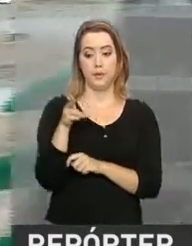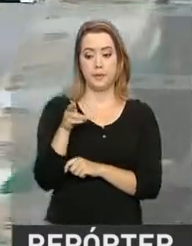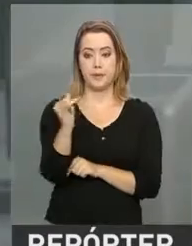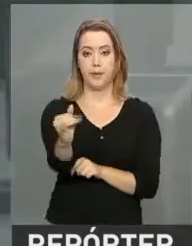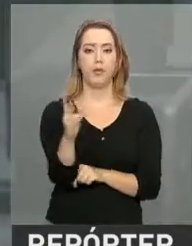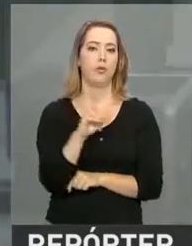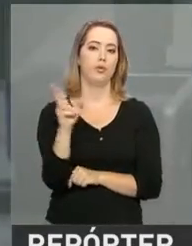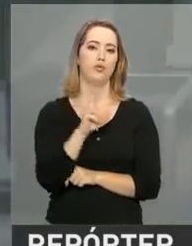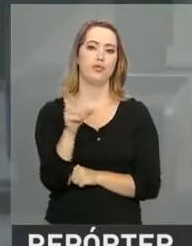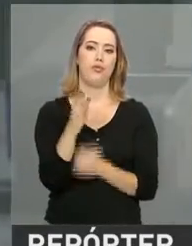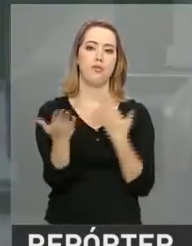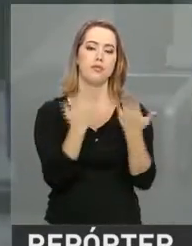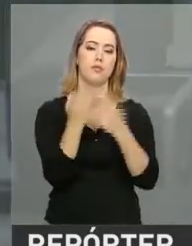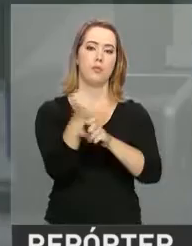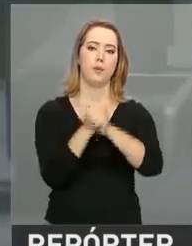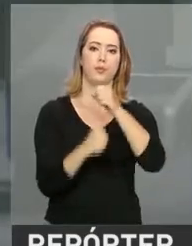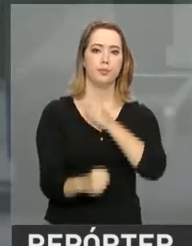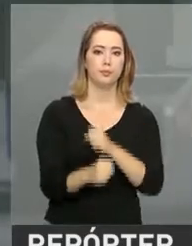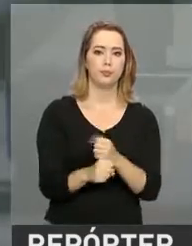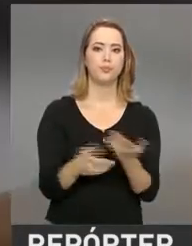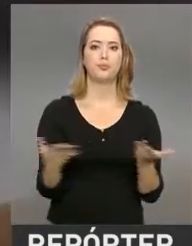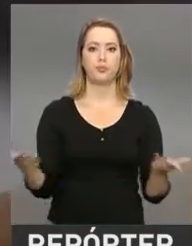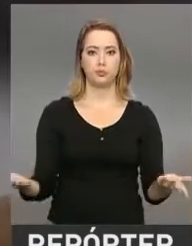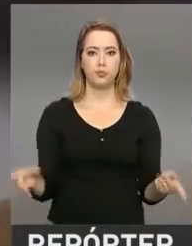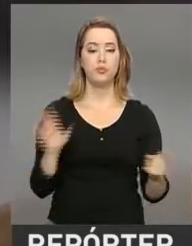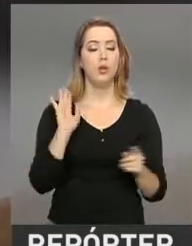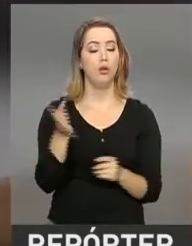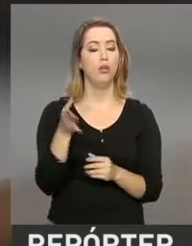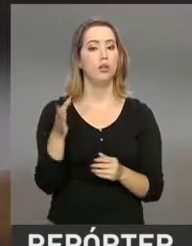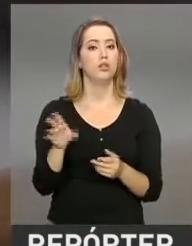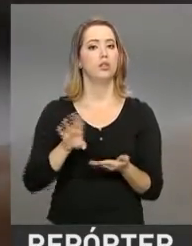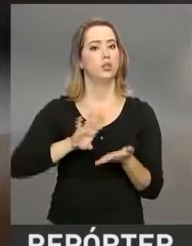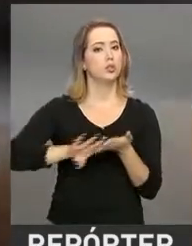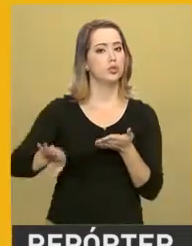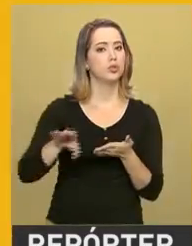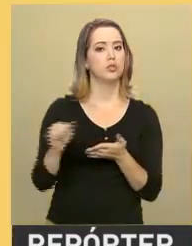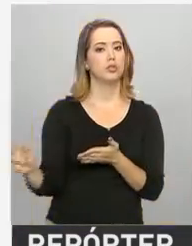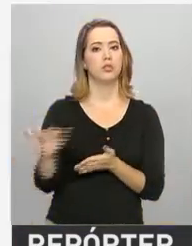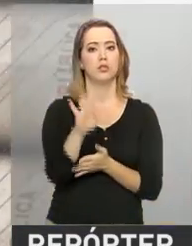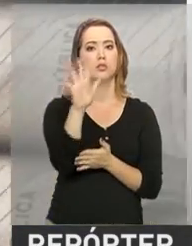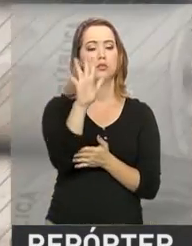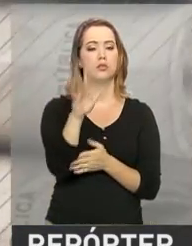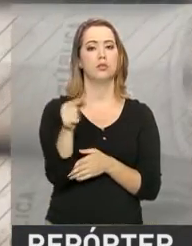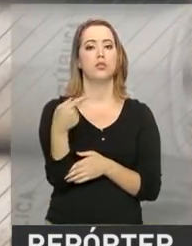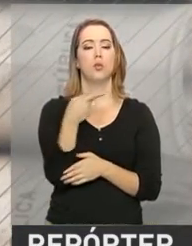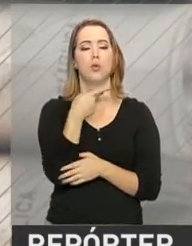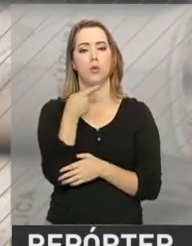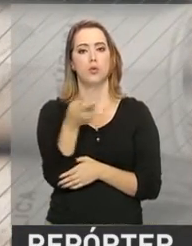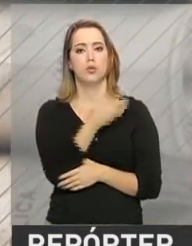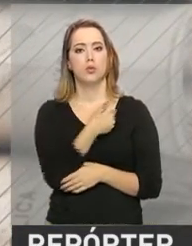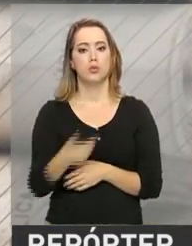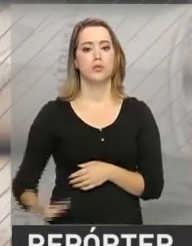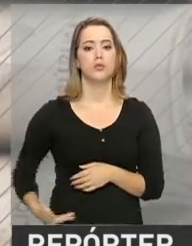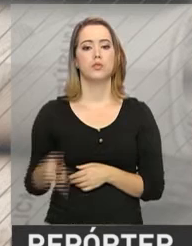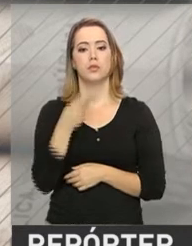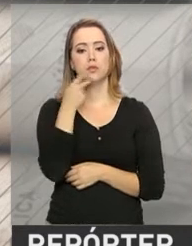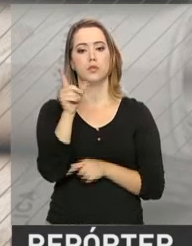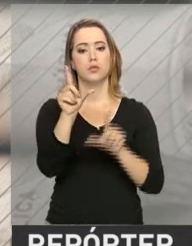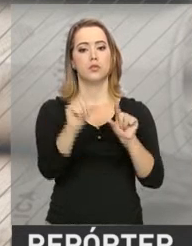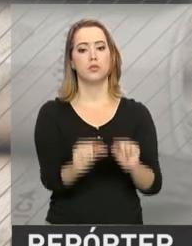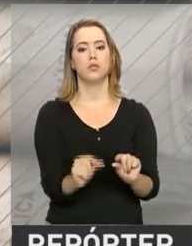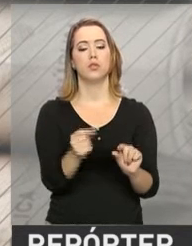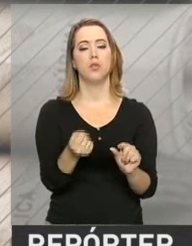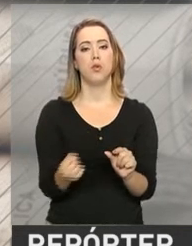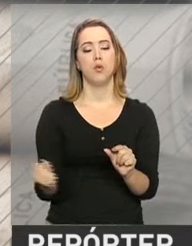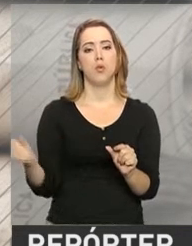na comparação com o mesmo período do ano passado, já descontada a inflação. Segundo o governo, a maior redução foi registrada